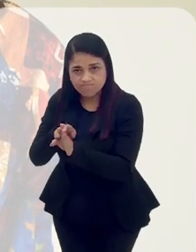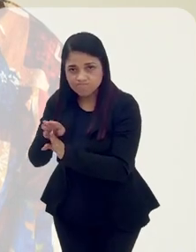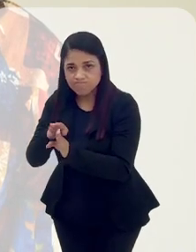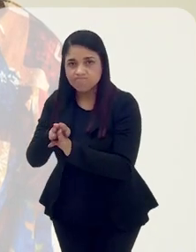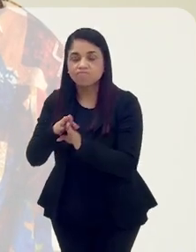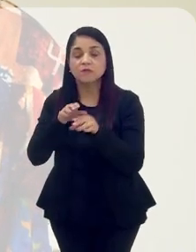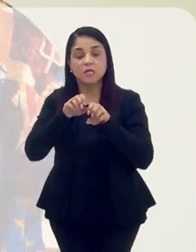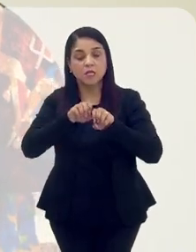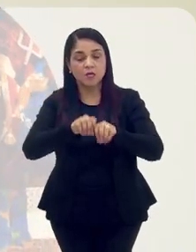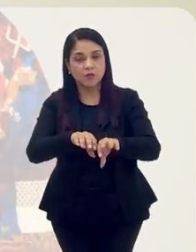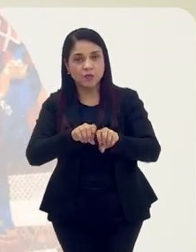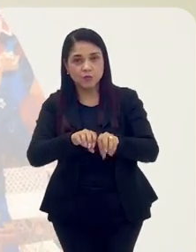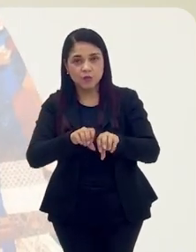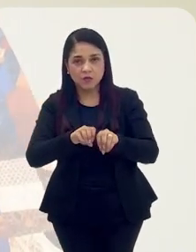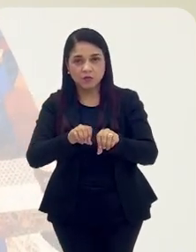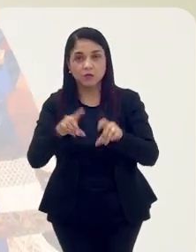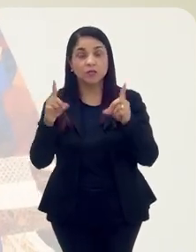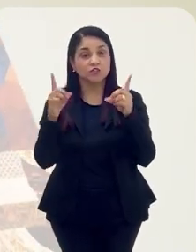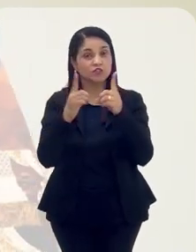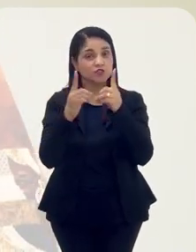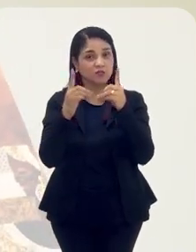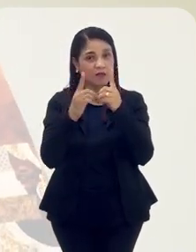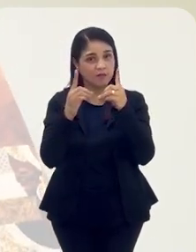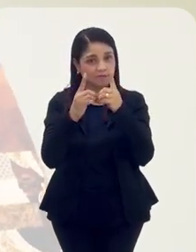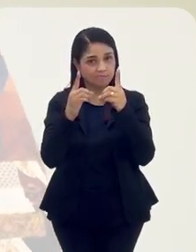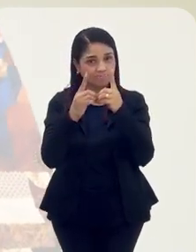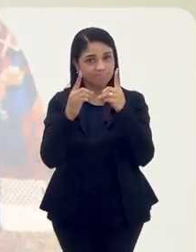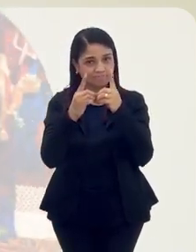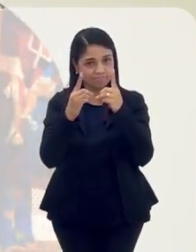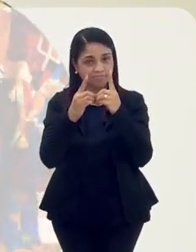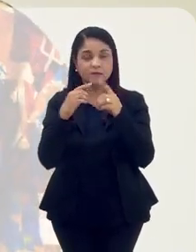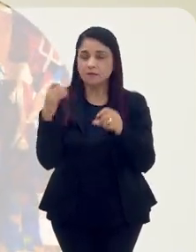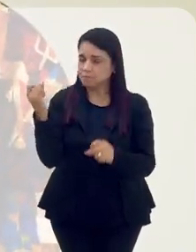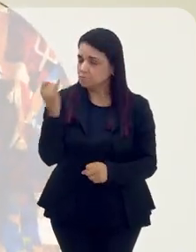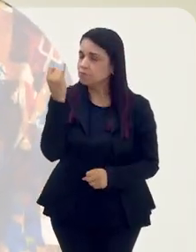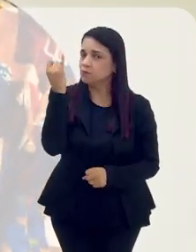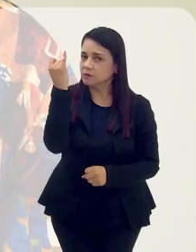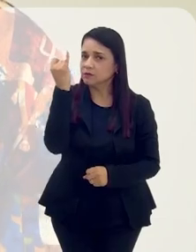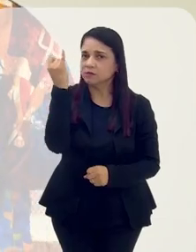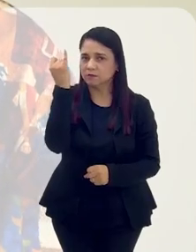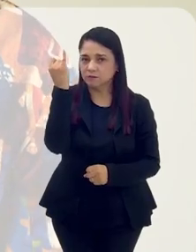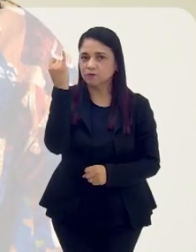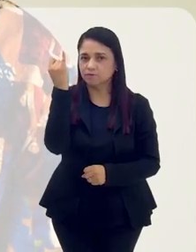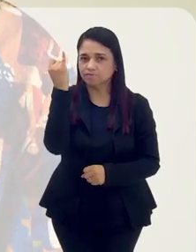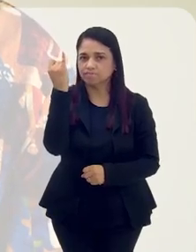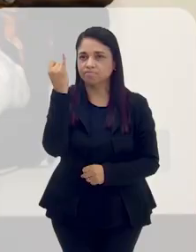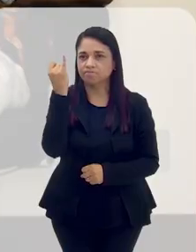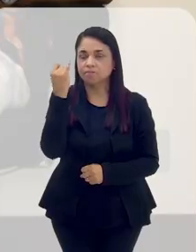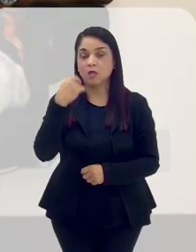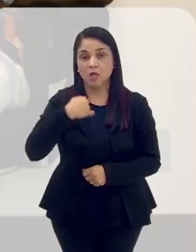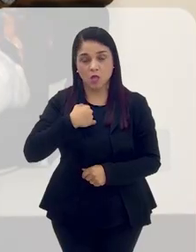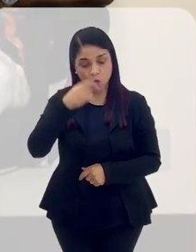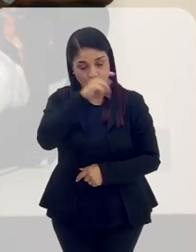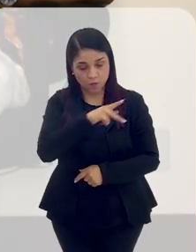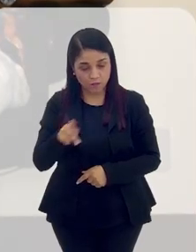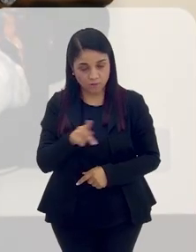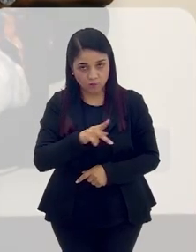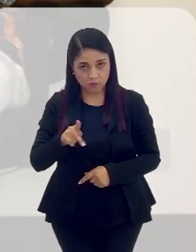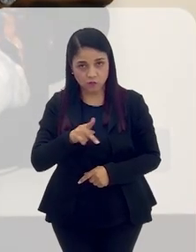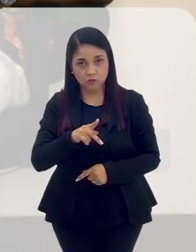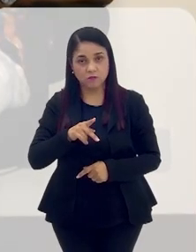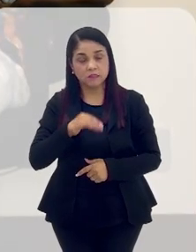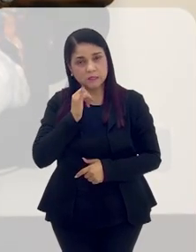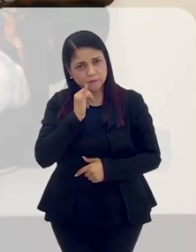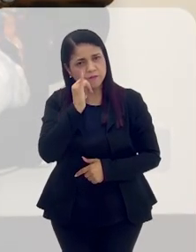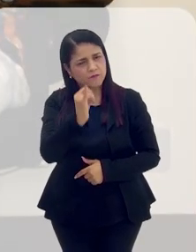de uma forma educadora, didática, é muito importante isso. É muito importante, e eu como professor,